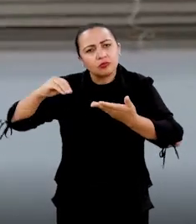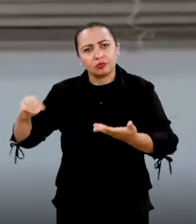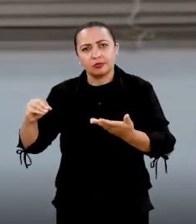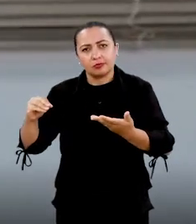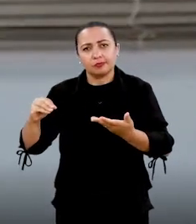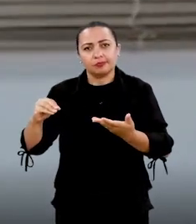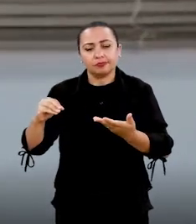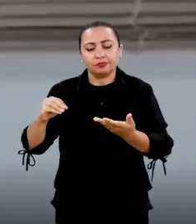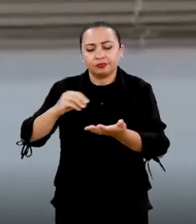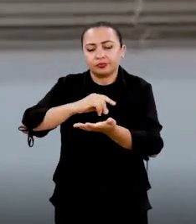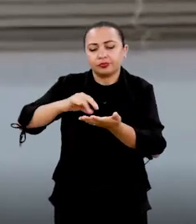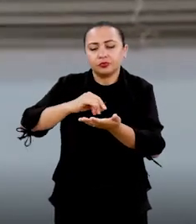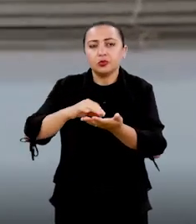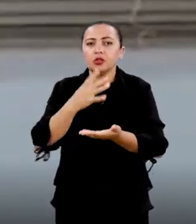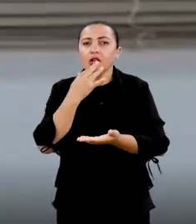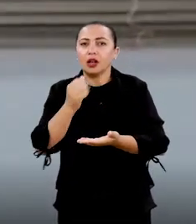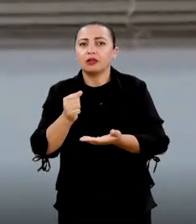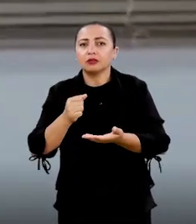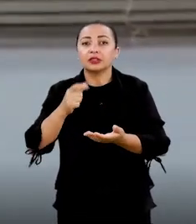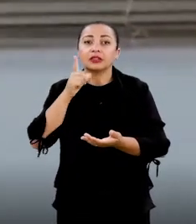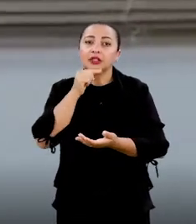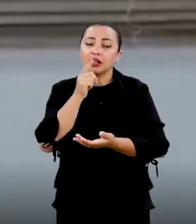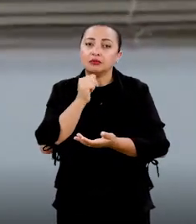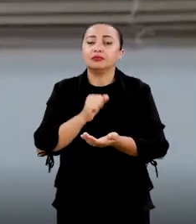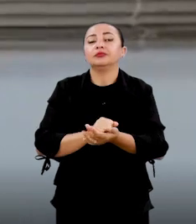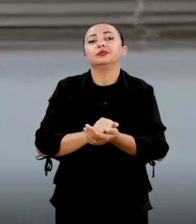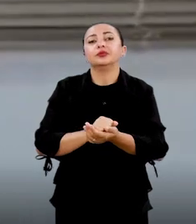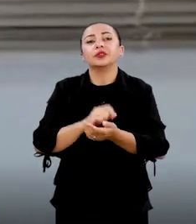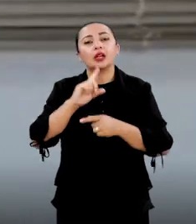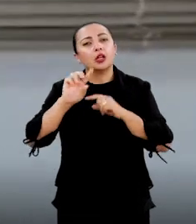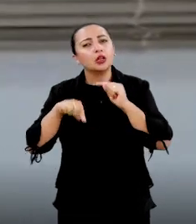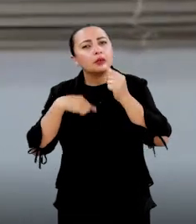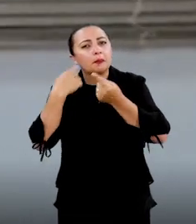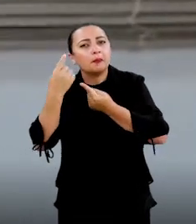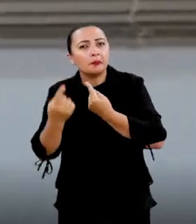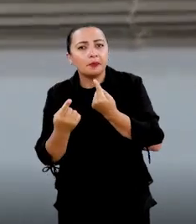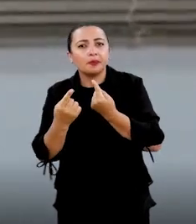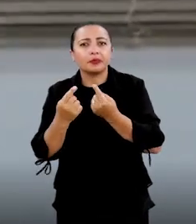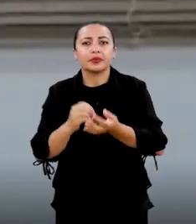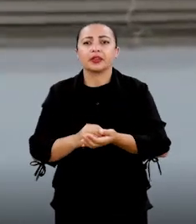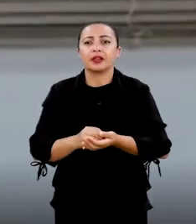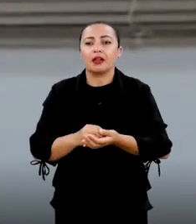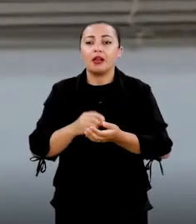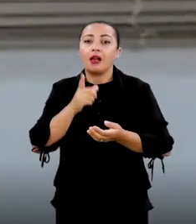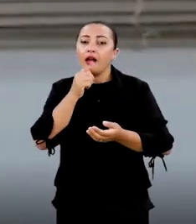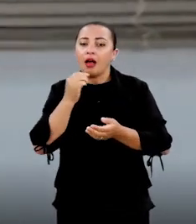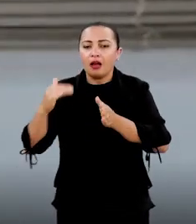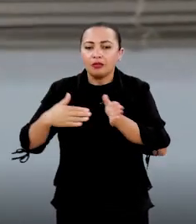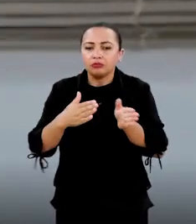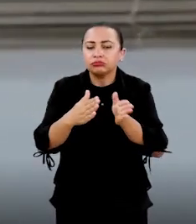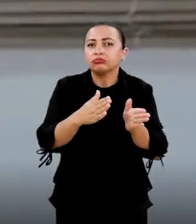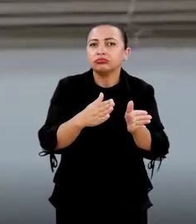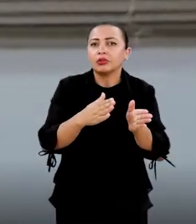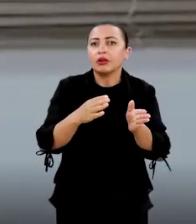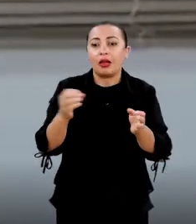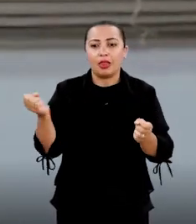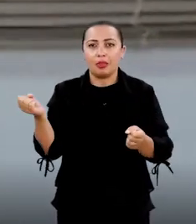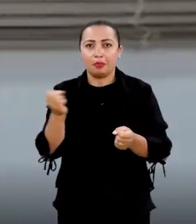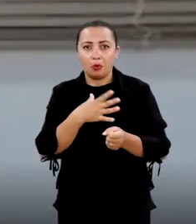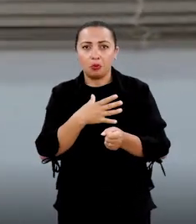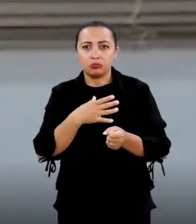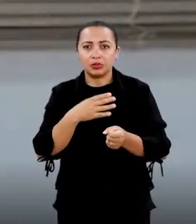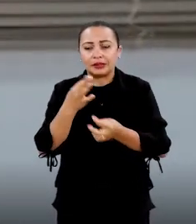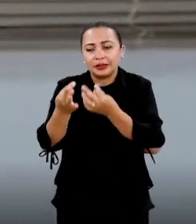remove esse corante da água e, por fim, dá um efluente que nós denominamos de